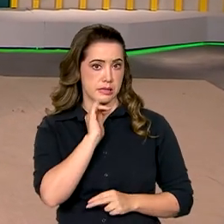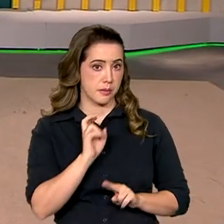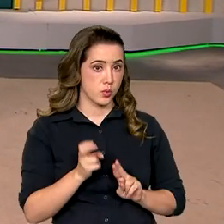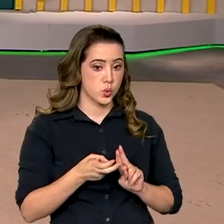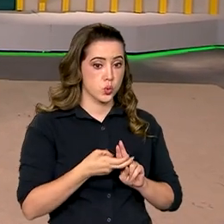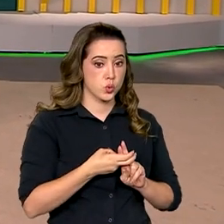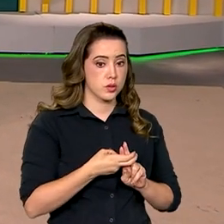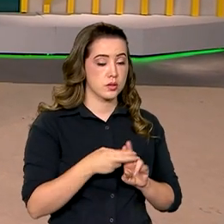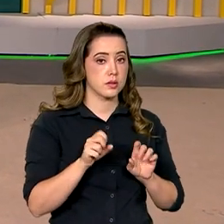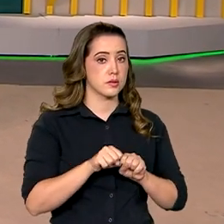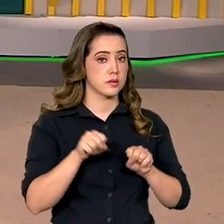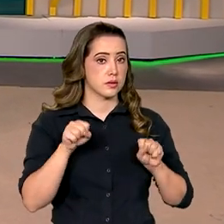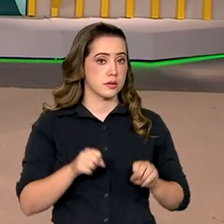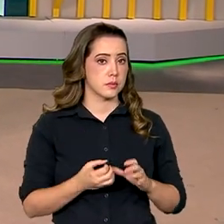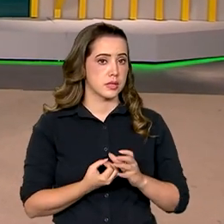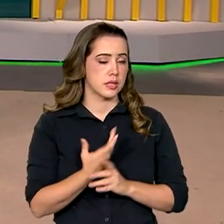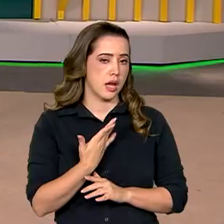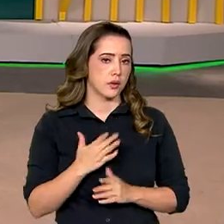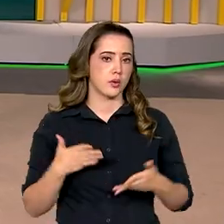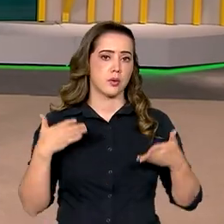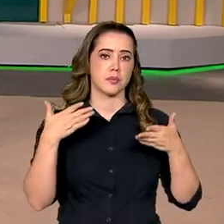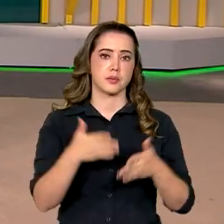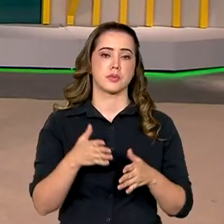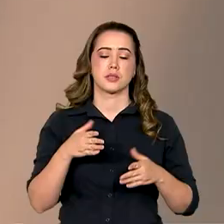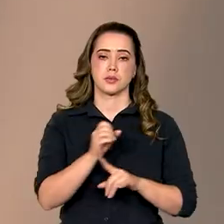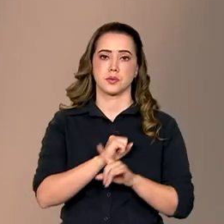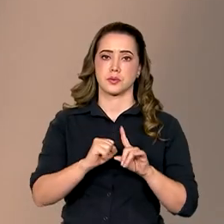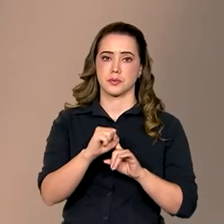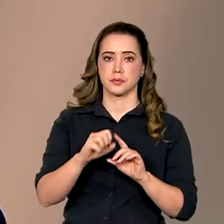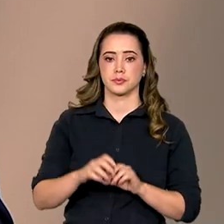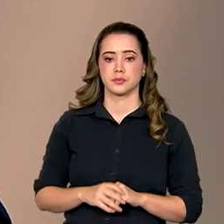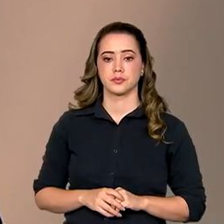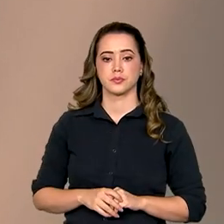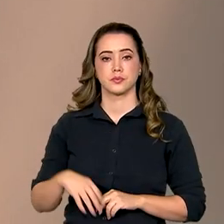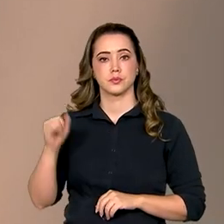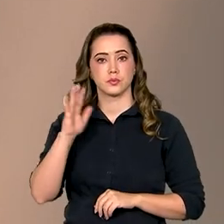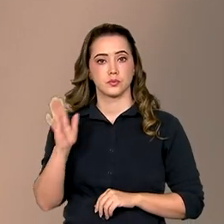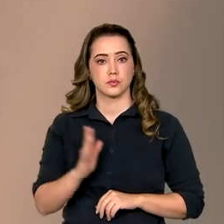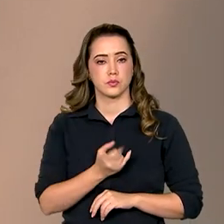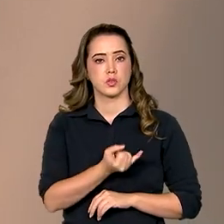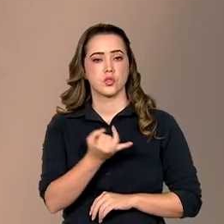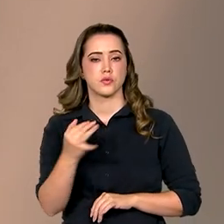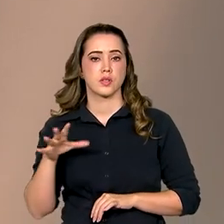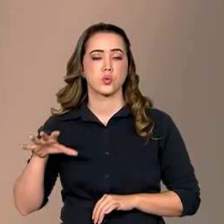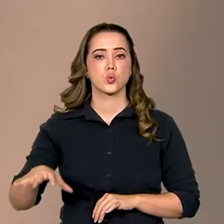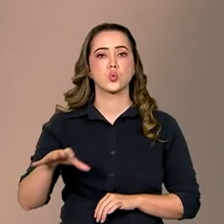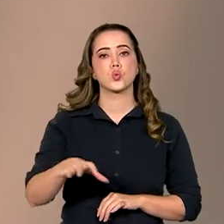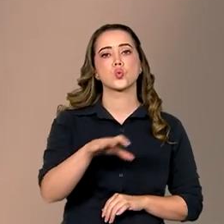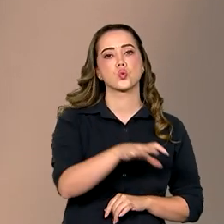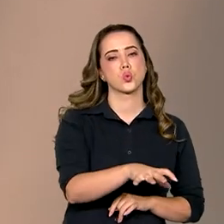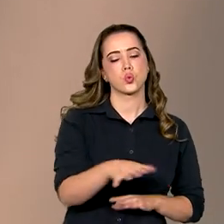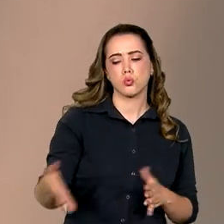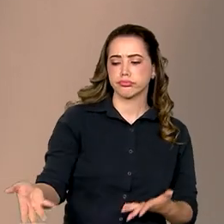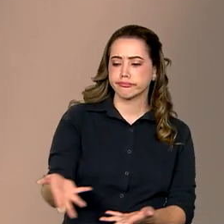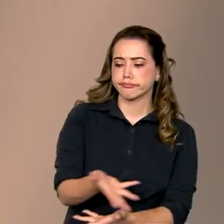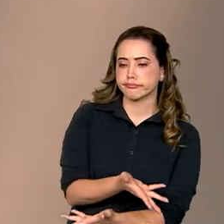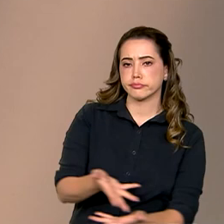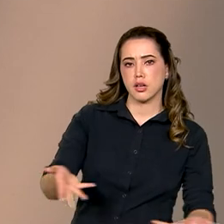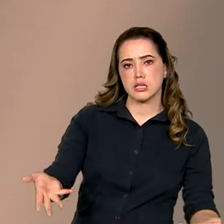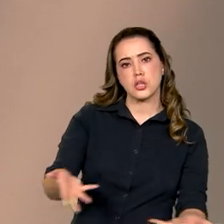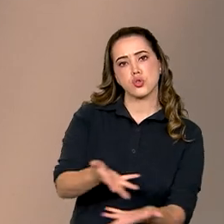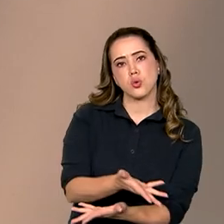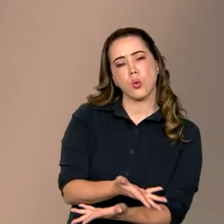de sistema público construído com a participação social. No Brasil, vários setores se articulam para tratar das